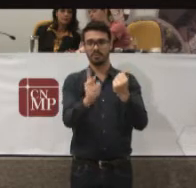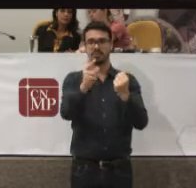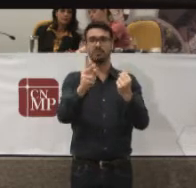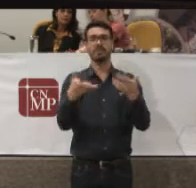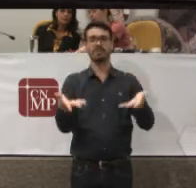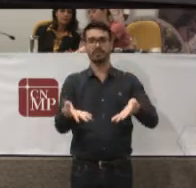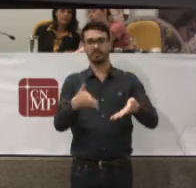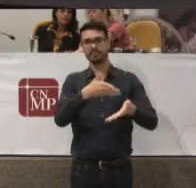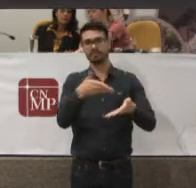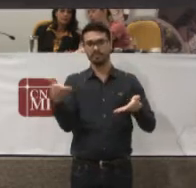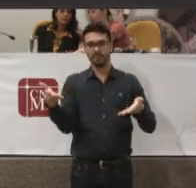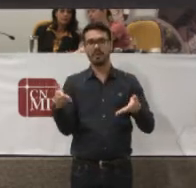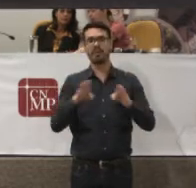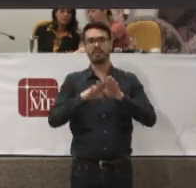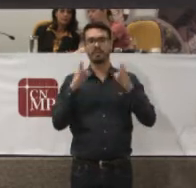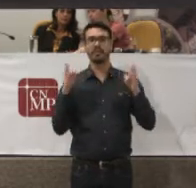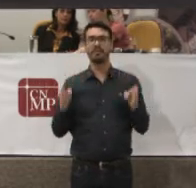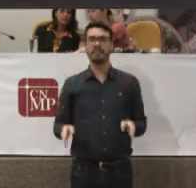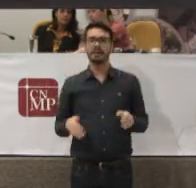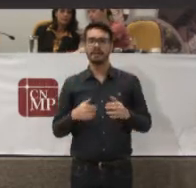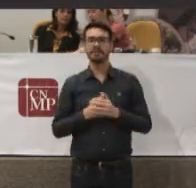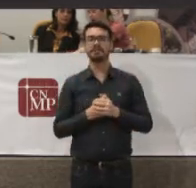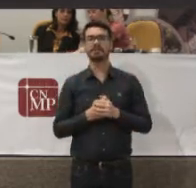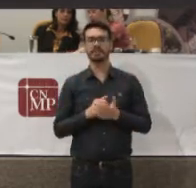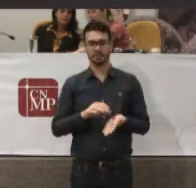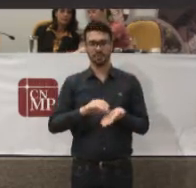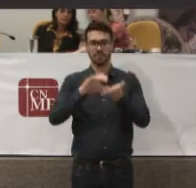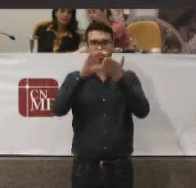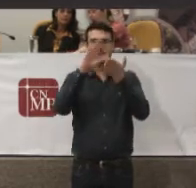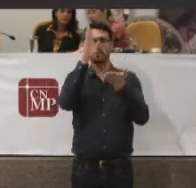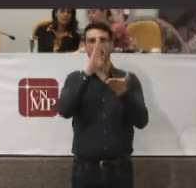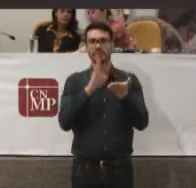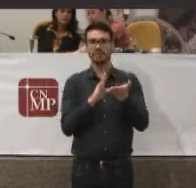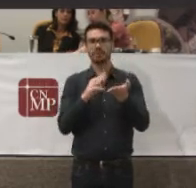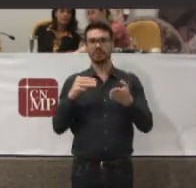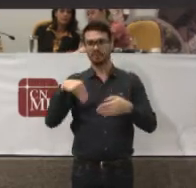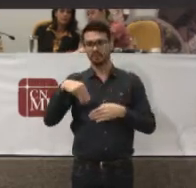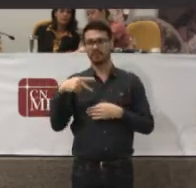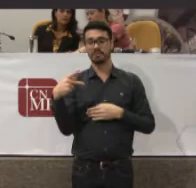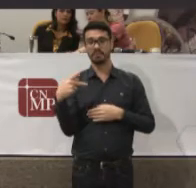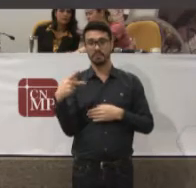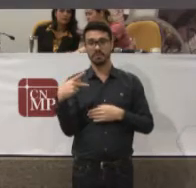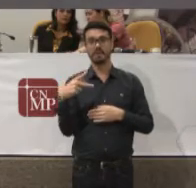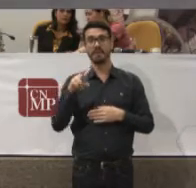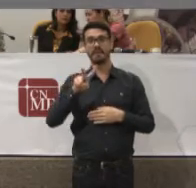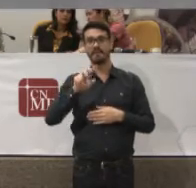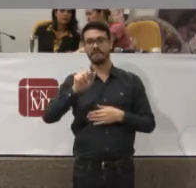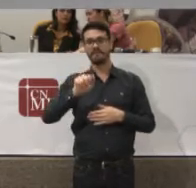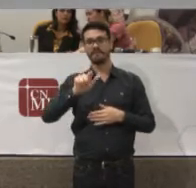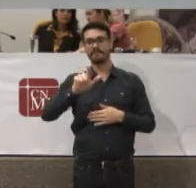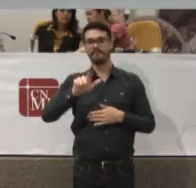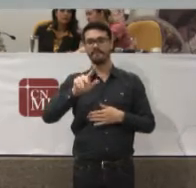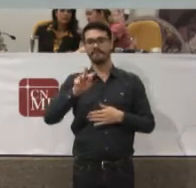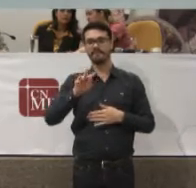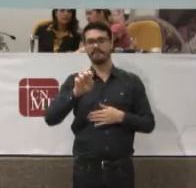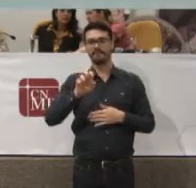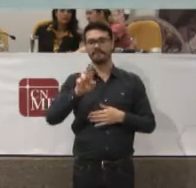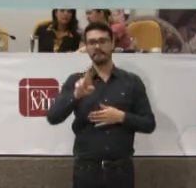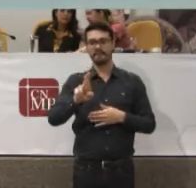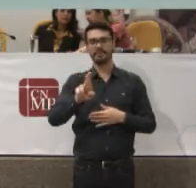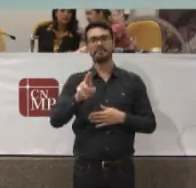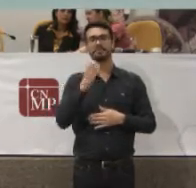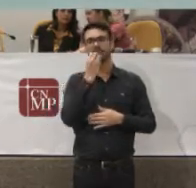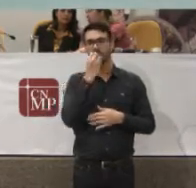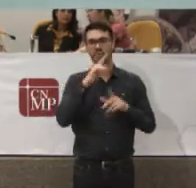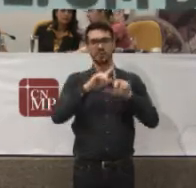a fazer uso Da palavra O certíssimo senhor Conselheiro Nacional Do Ministério Público Walter Schwenkner De Araújo Bom dia